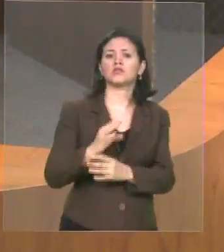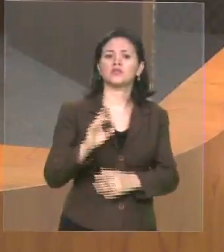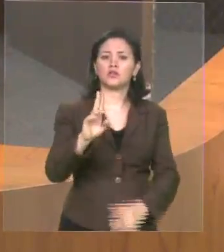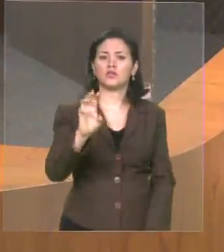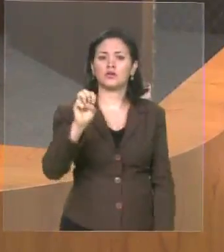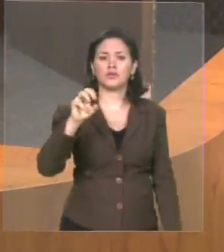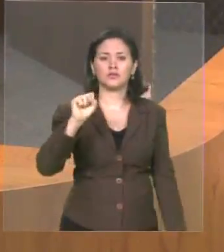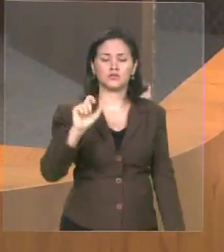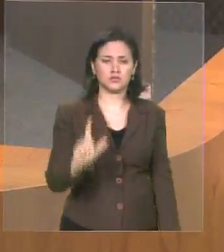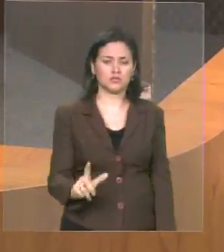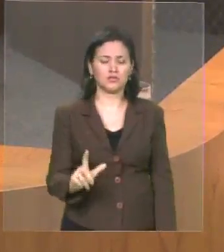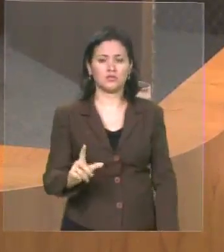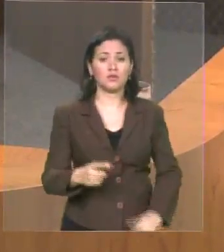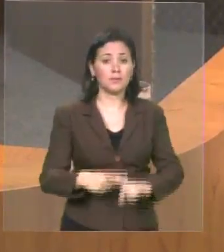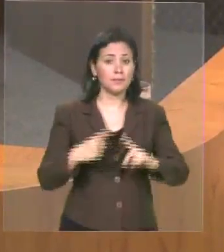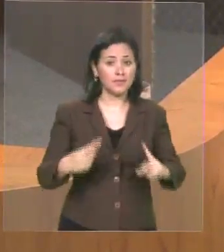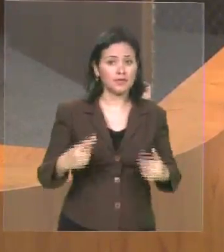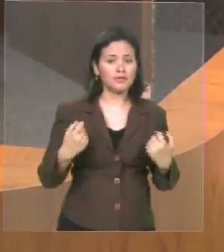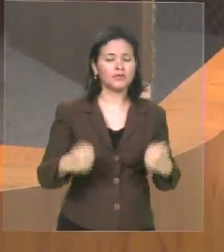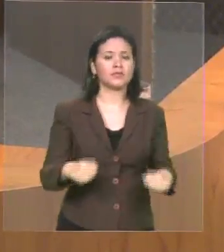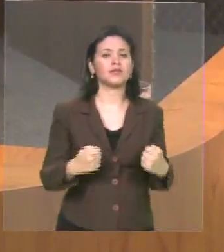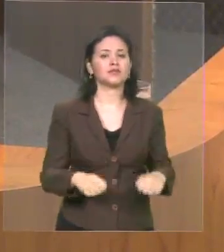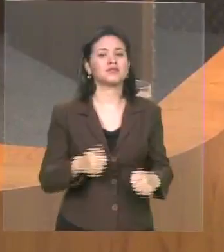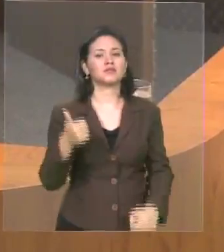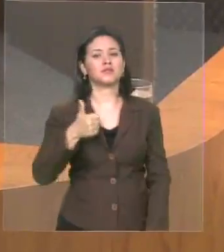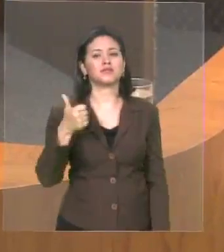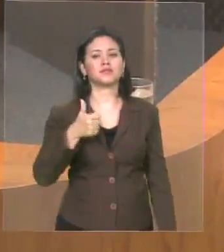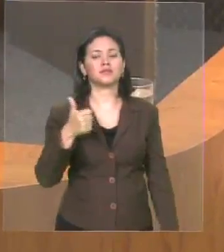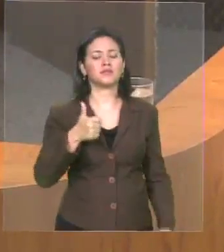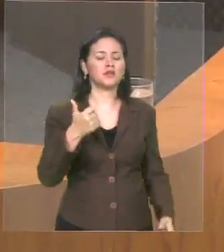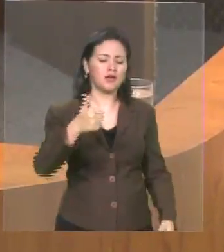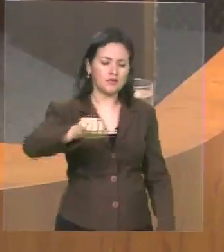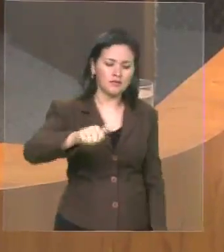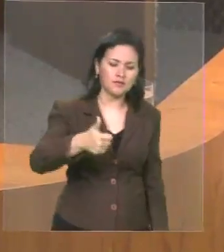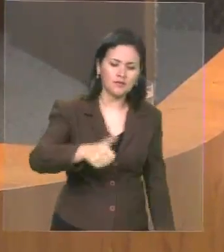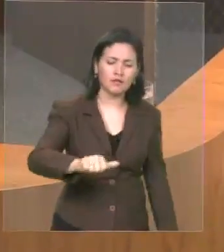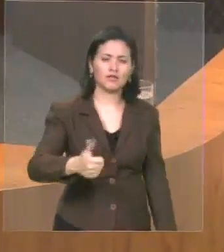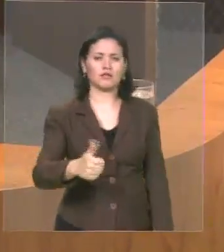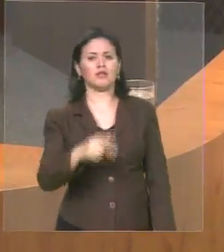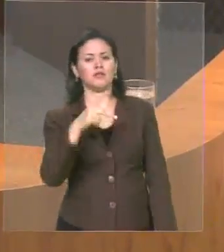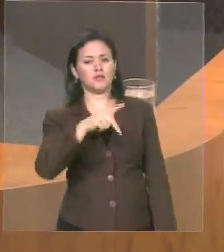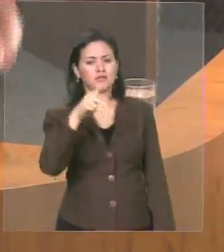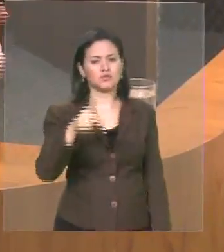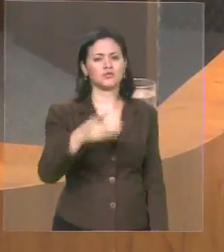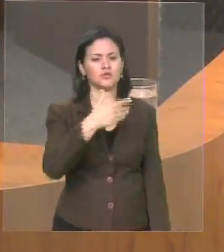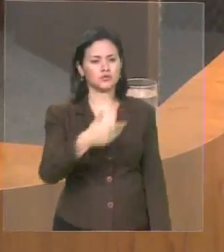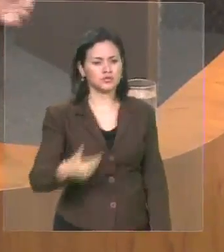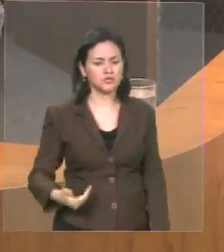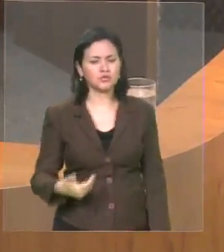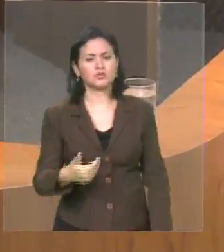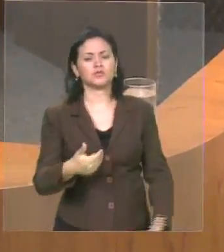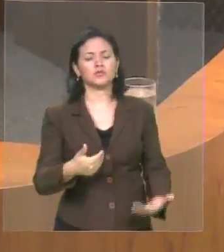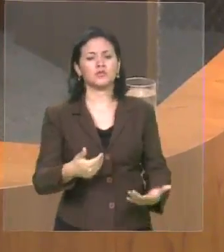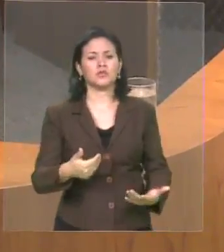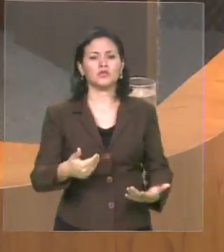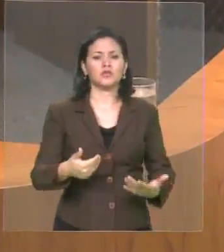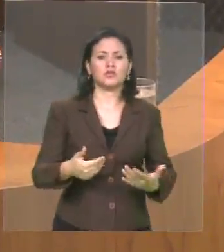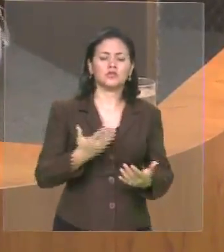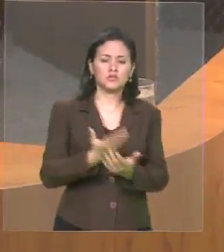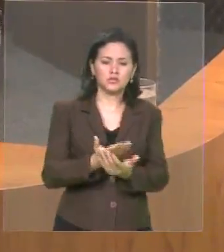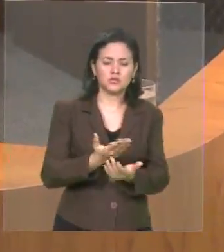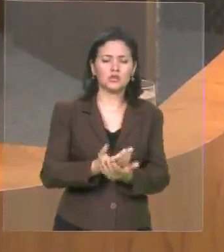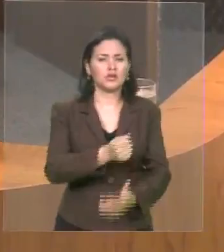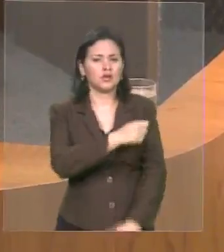Universitário com participação paritária da sociedade, dos estudantes, dos professores e do governo, seja ouvido antes que a lei entre em vigor. É